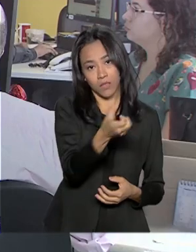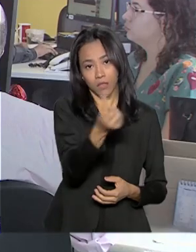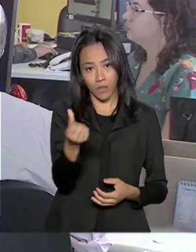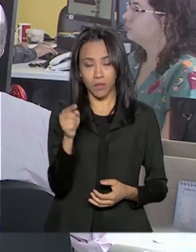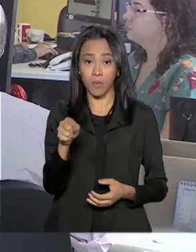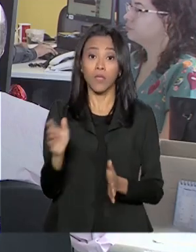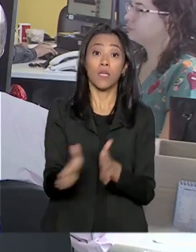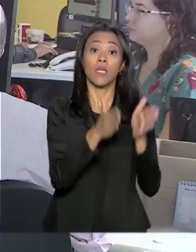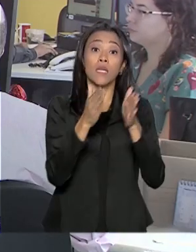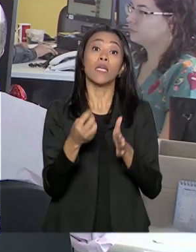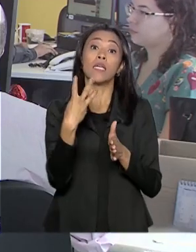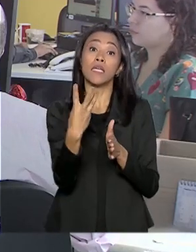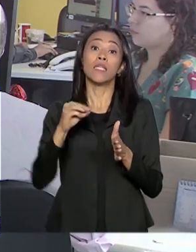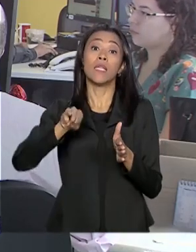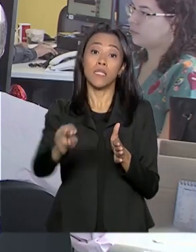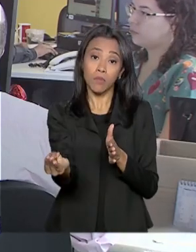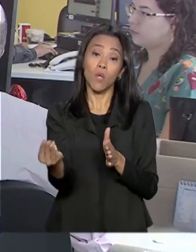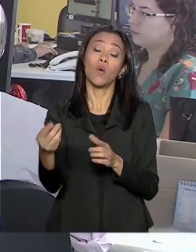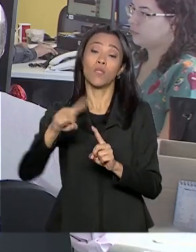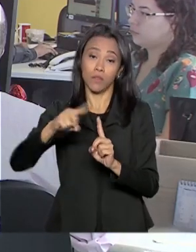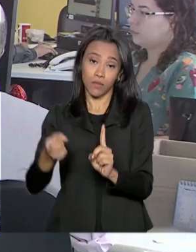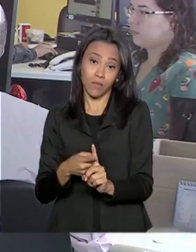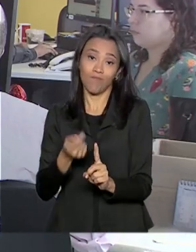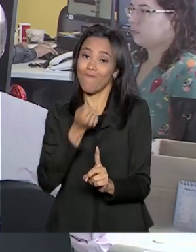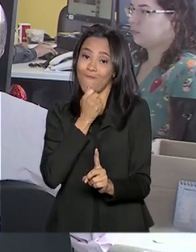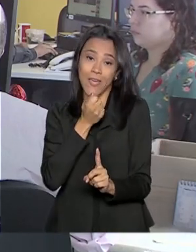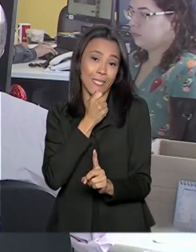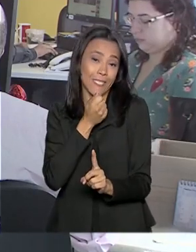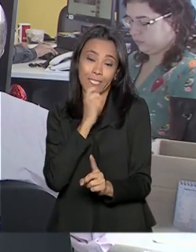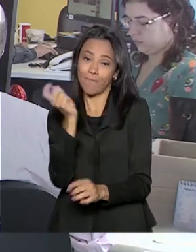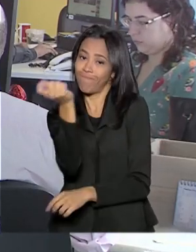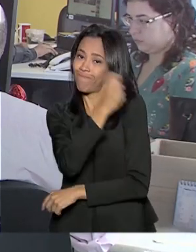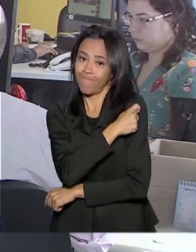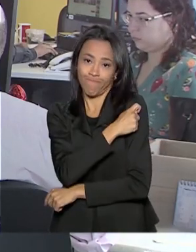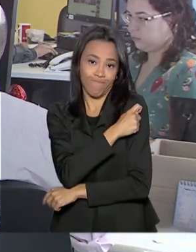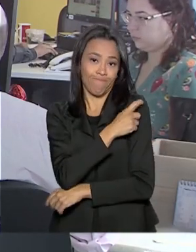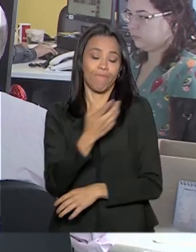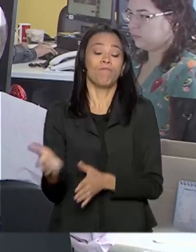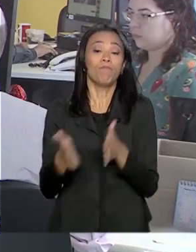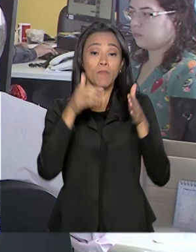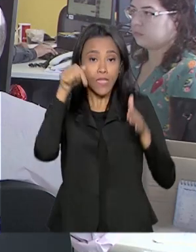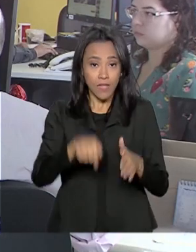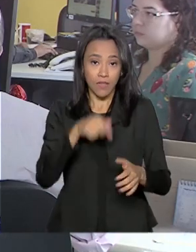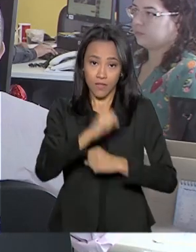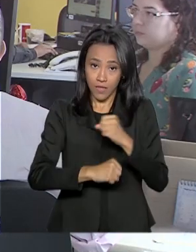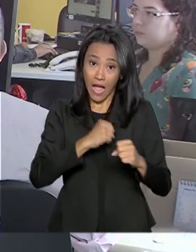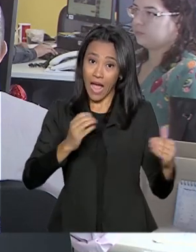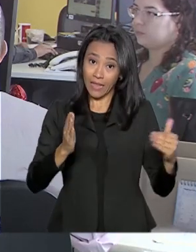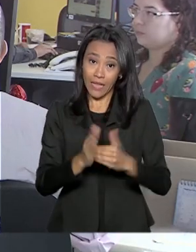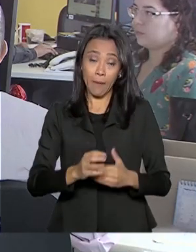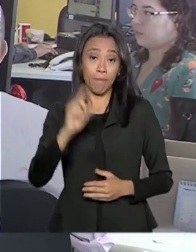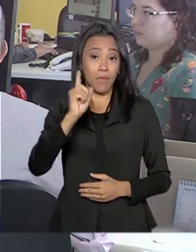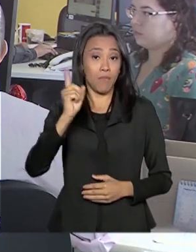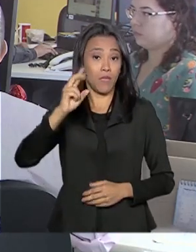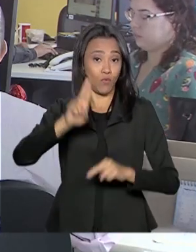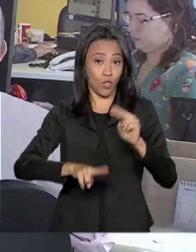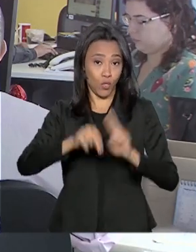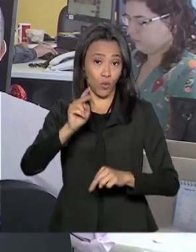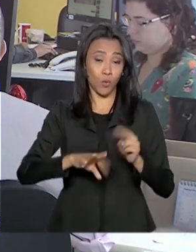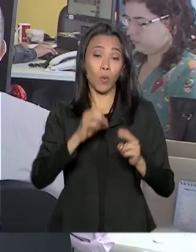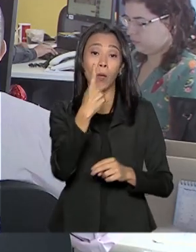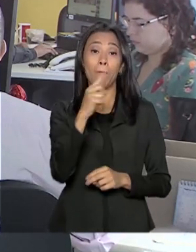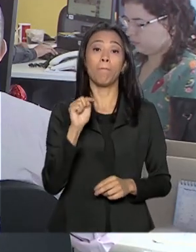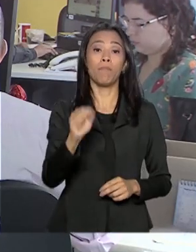3 milhões e 800 mil gestantes deixaram de se vacinar. Neste ano, Mara, até 1º de junho, foram registrados 1